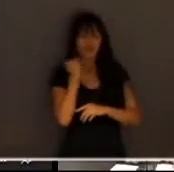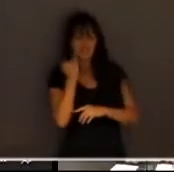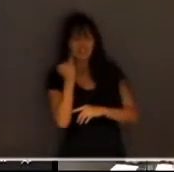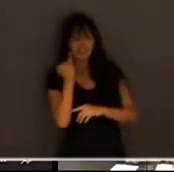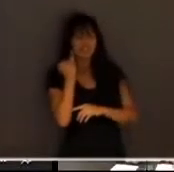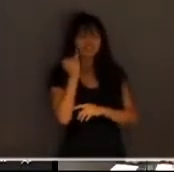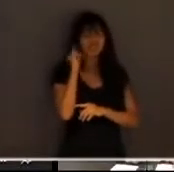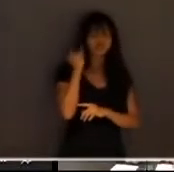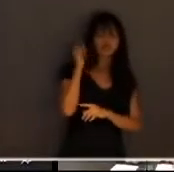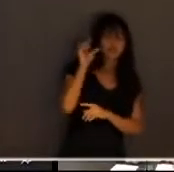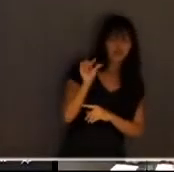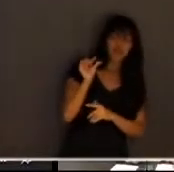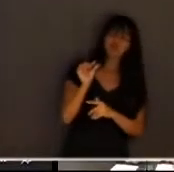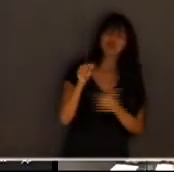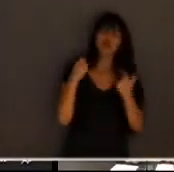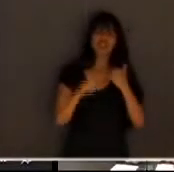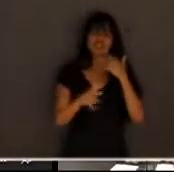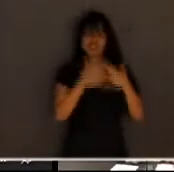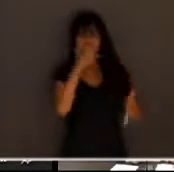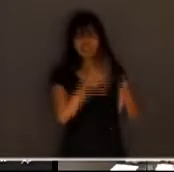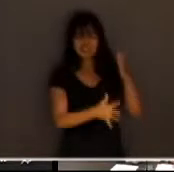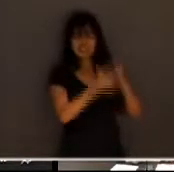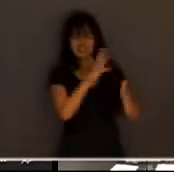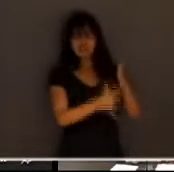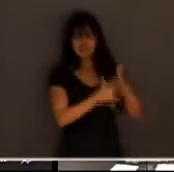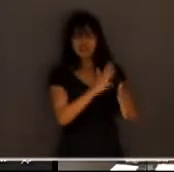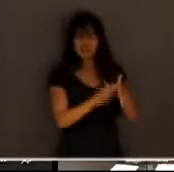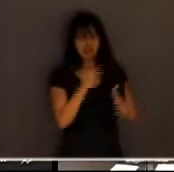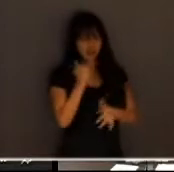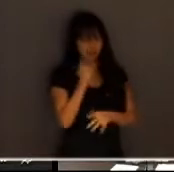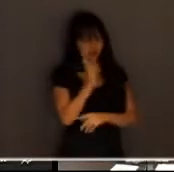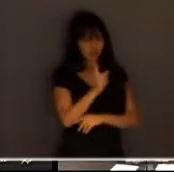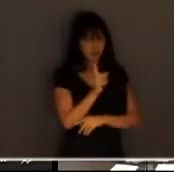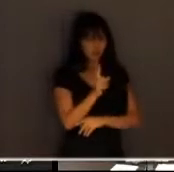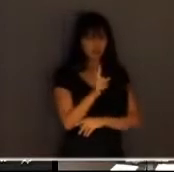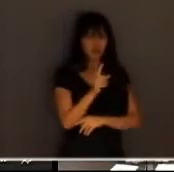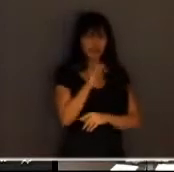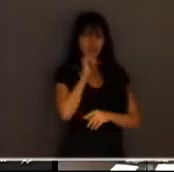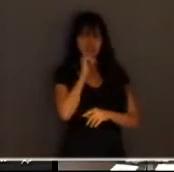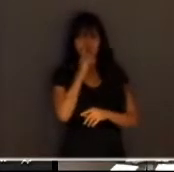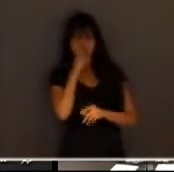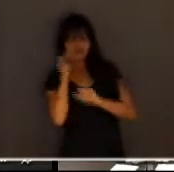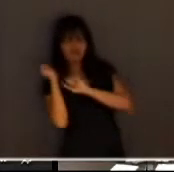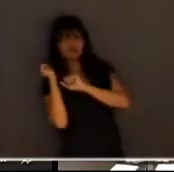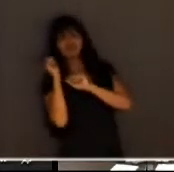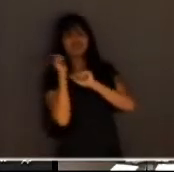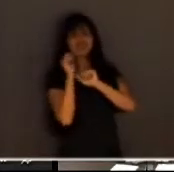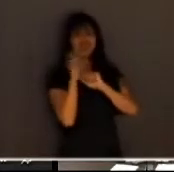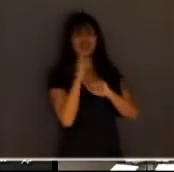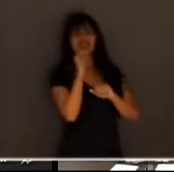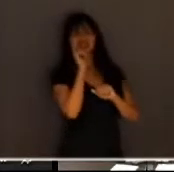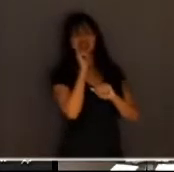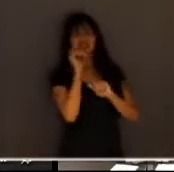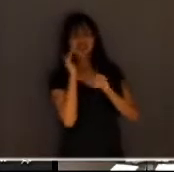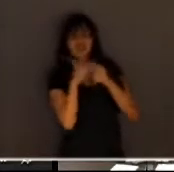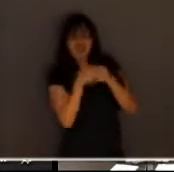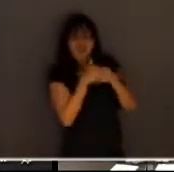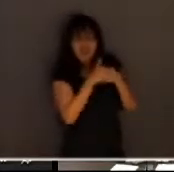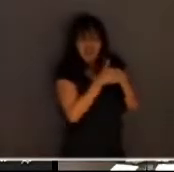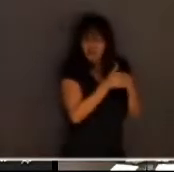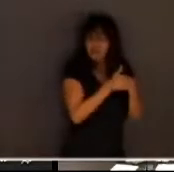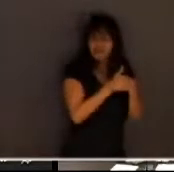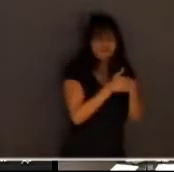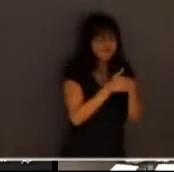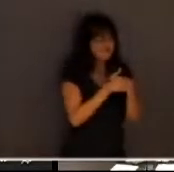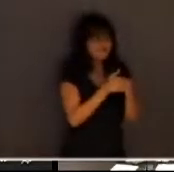a confusão não interessa ao ministério público jogar areia nos olhos dos jurados não interessa ao ministério público uma cortina de